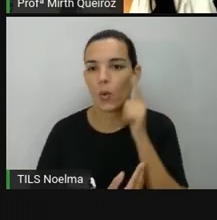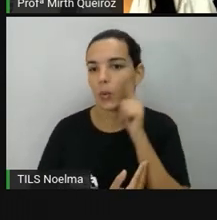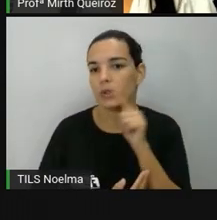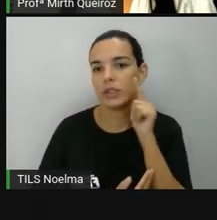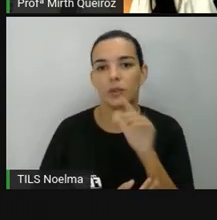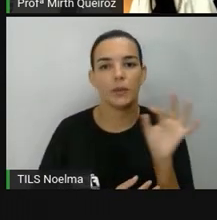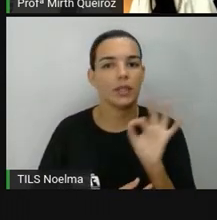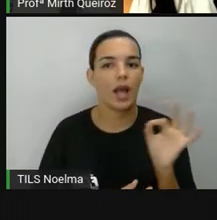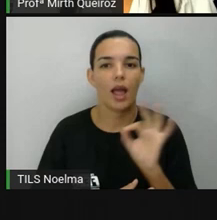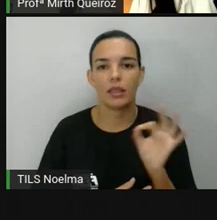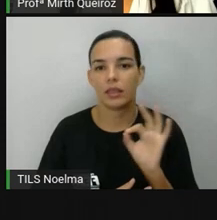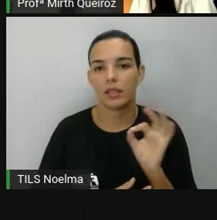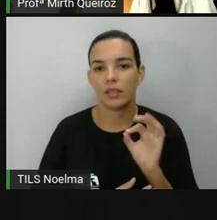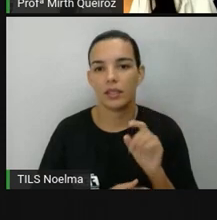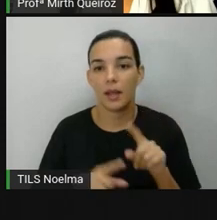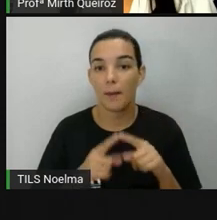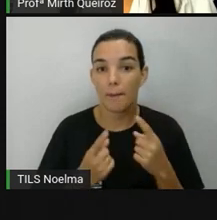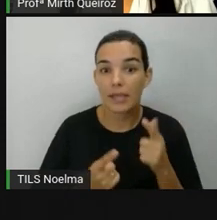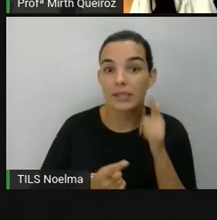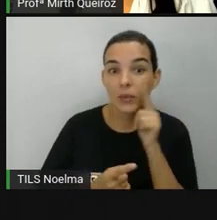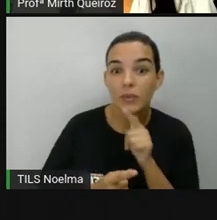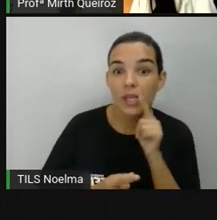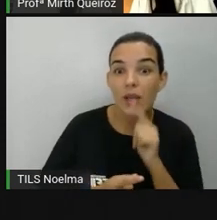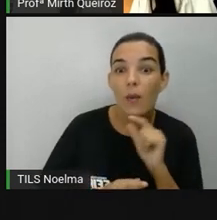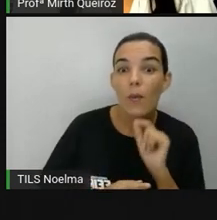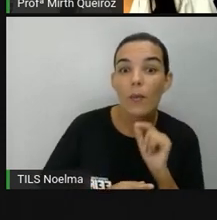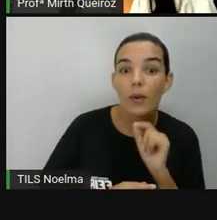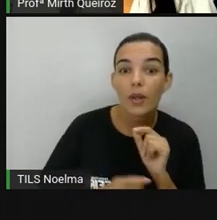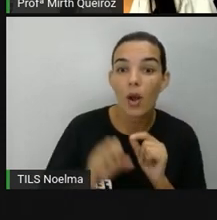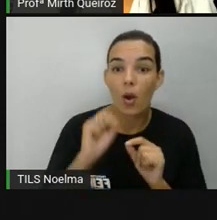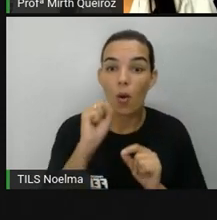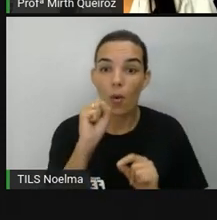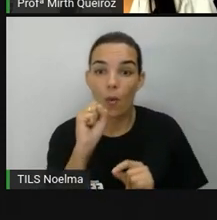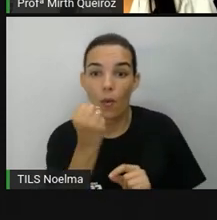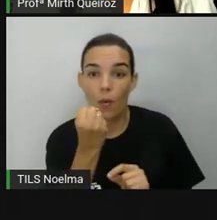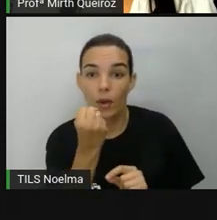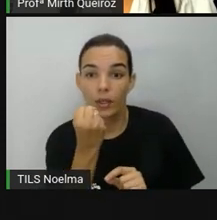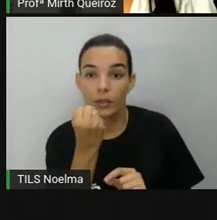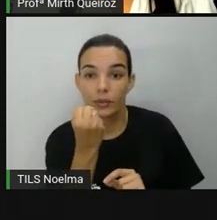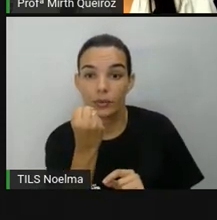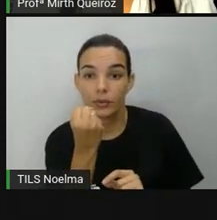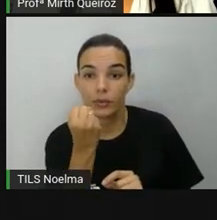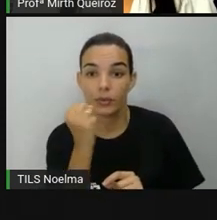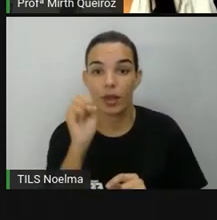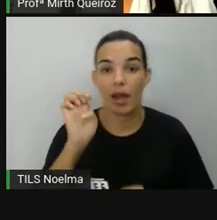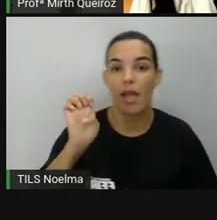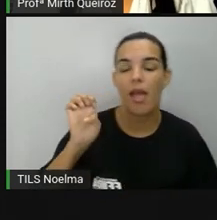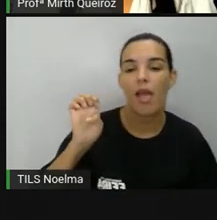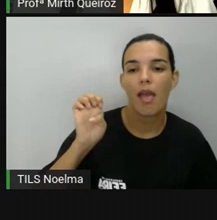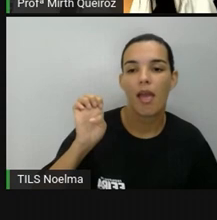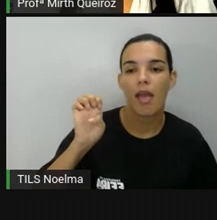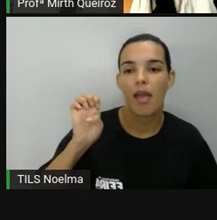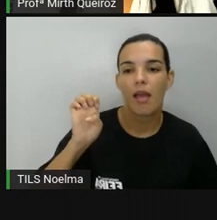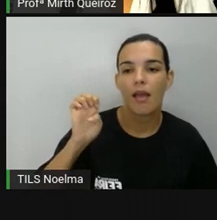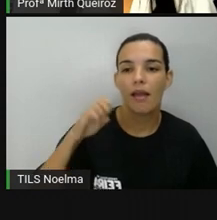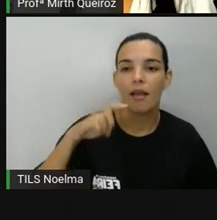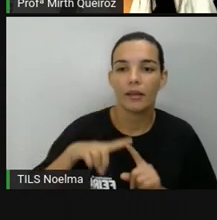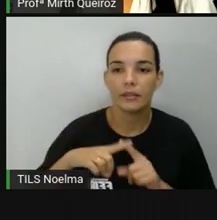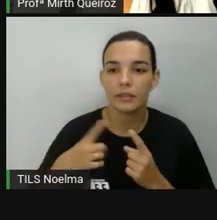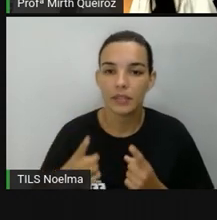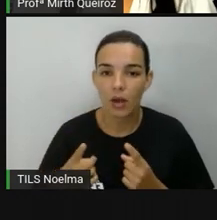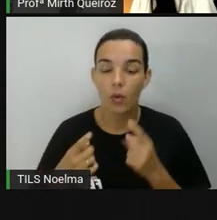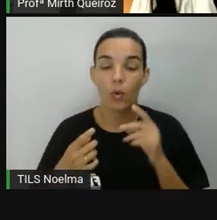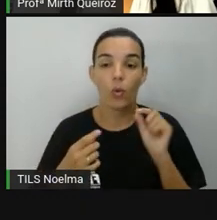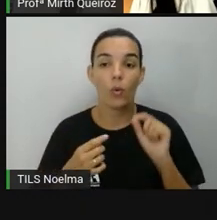nenhum, tá? Mas aí ele tinha acertado 8E. É, então, esse